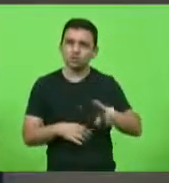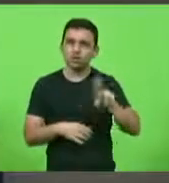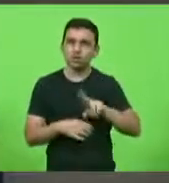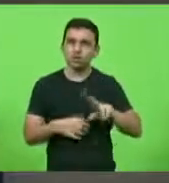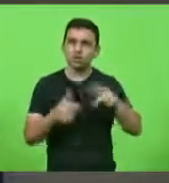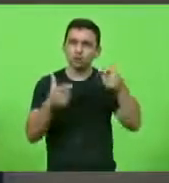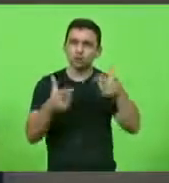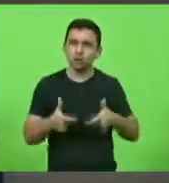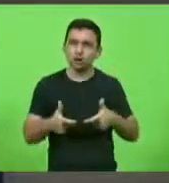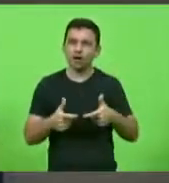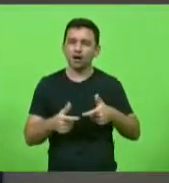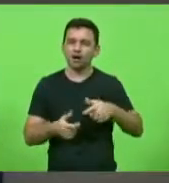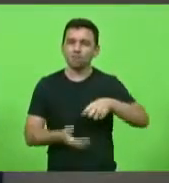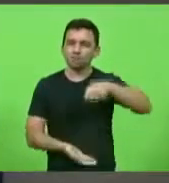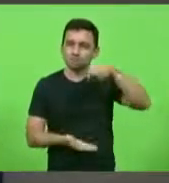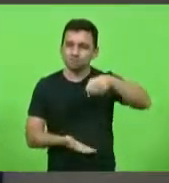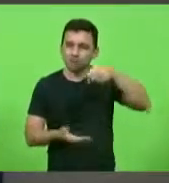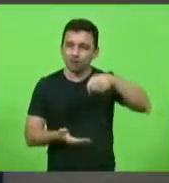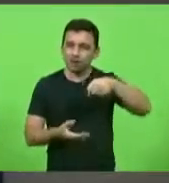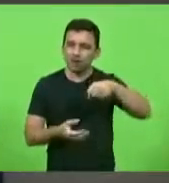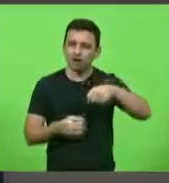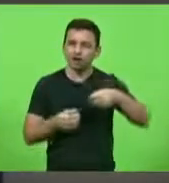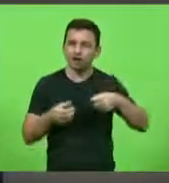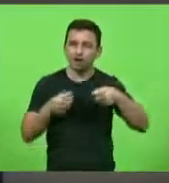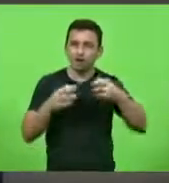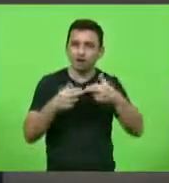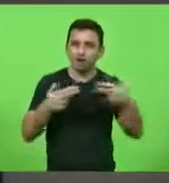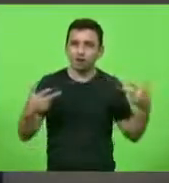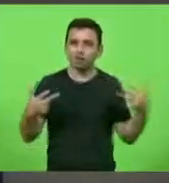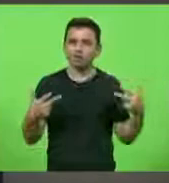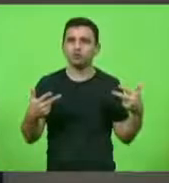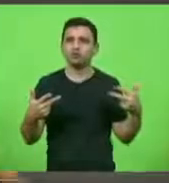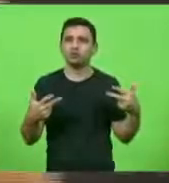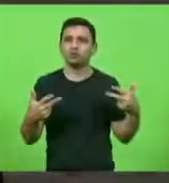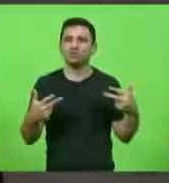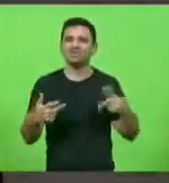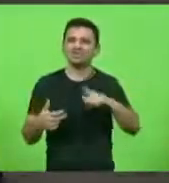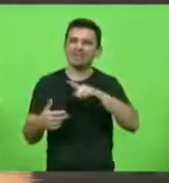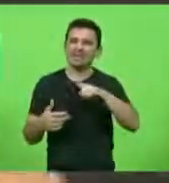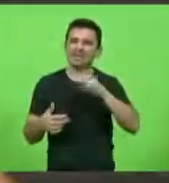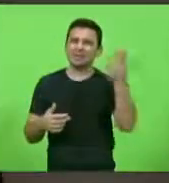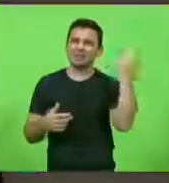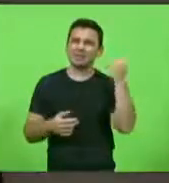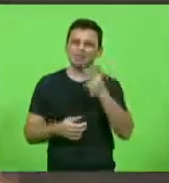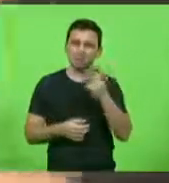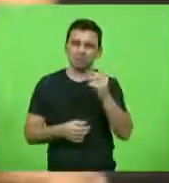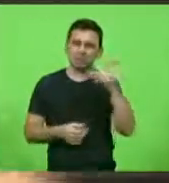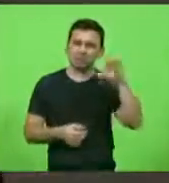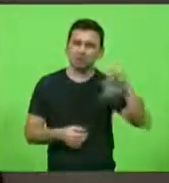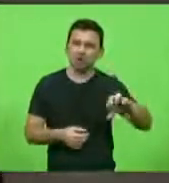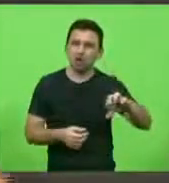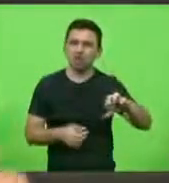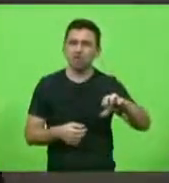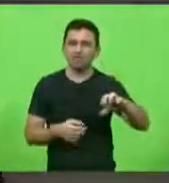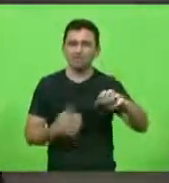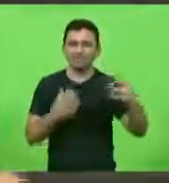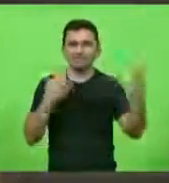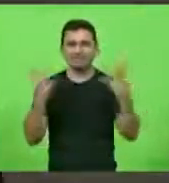granelheiro do porto de São Francisco do Sul houve uma resolução em 2019 ela estava muito frágil deixava muita